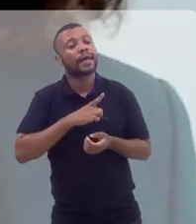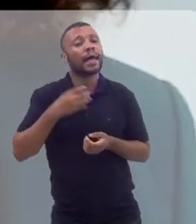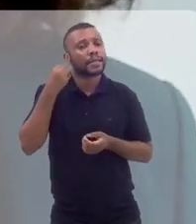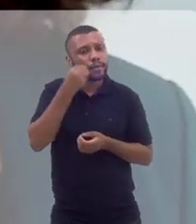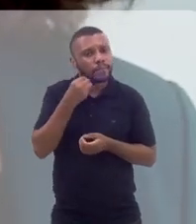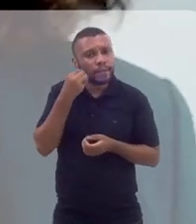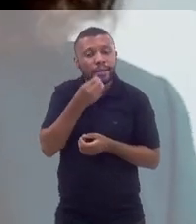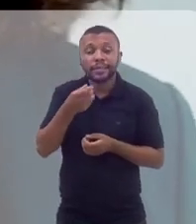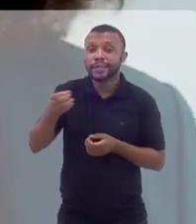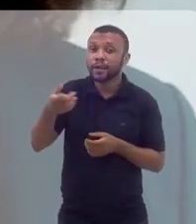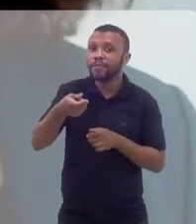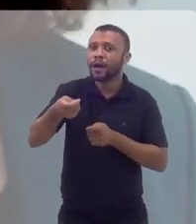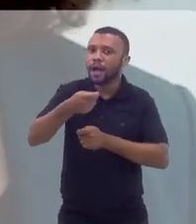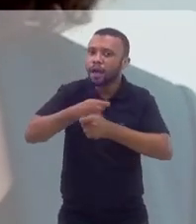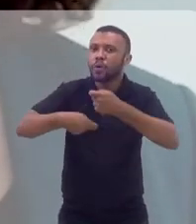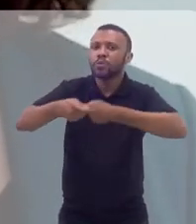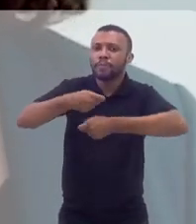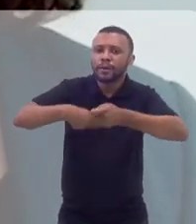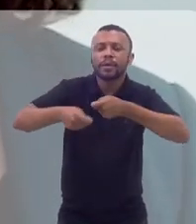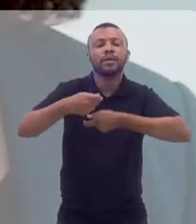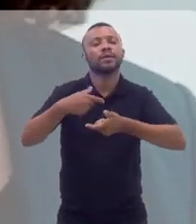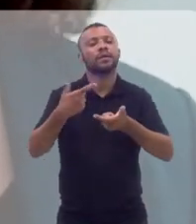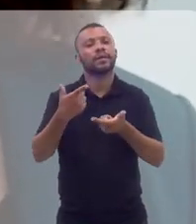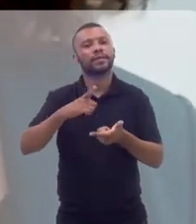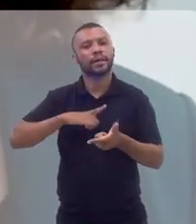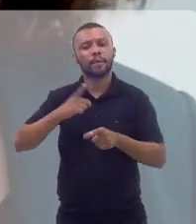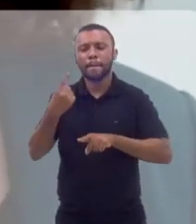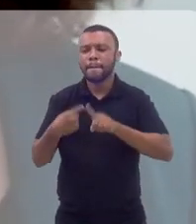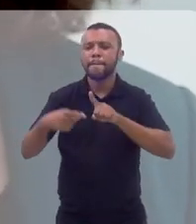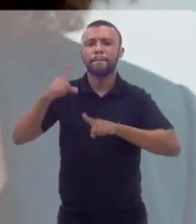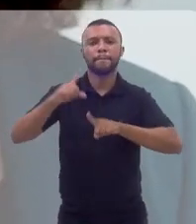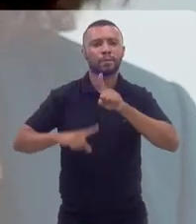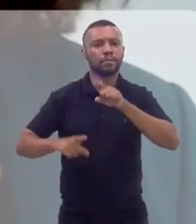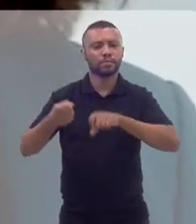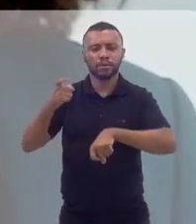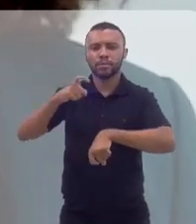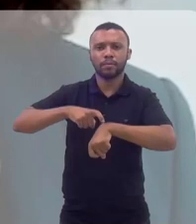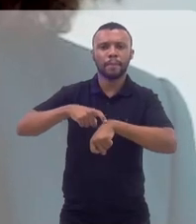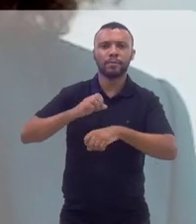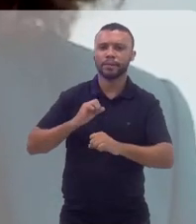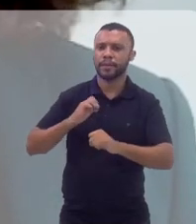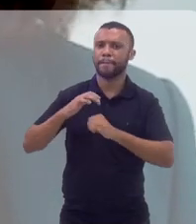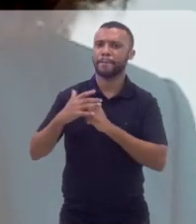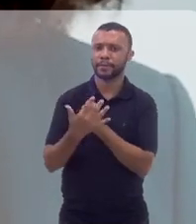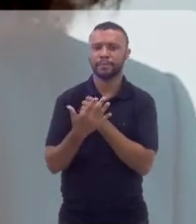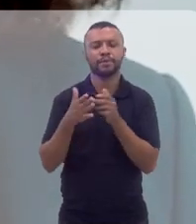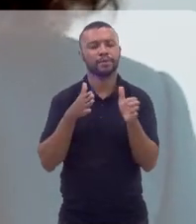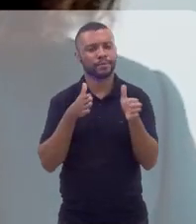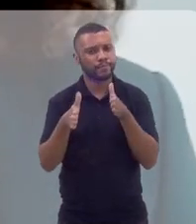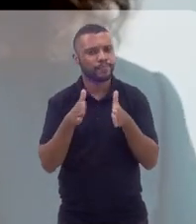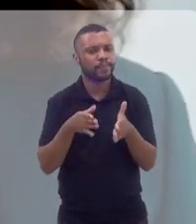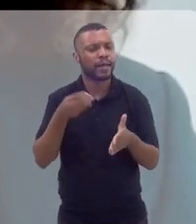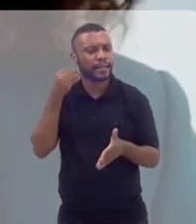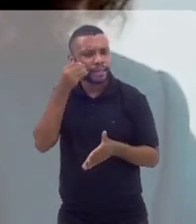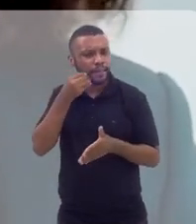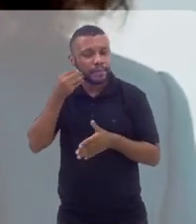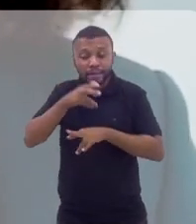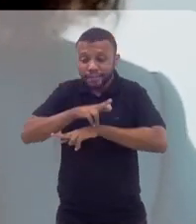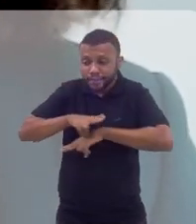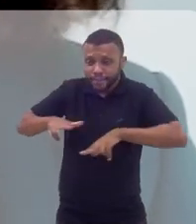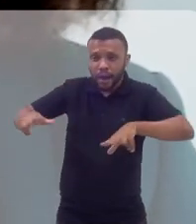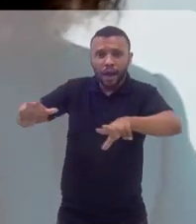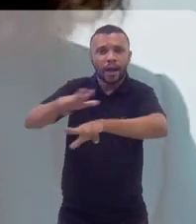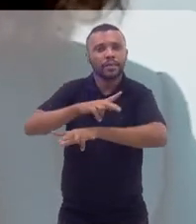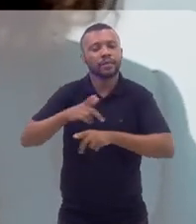mais das experiências dessa nova economia que ganhou potência com a pandemia, do digital, das experiências que também